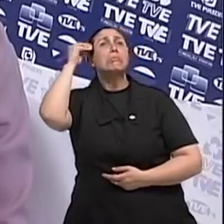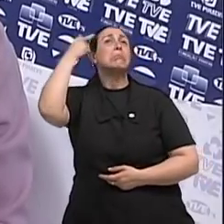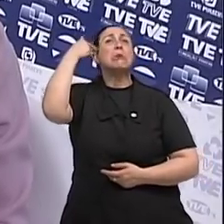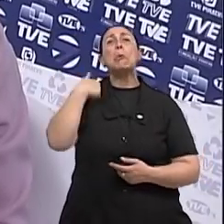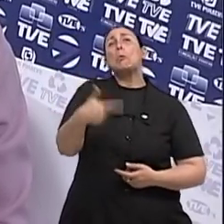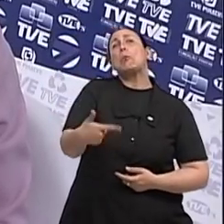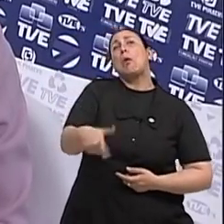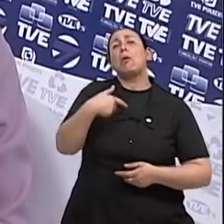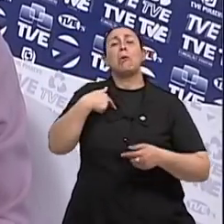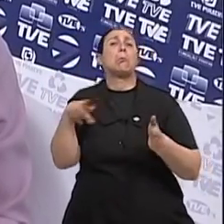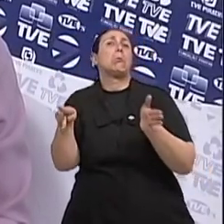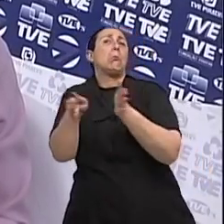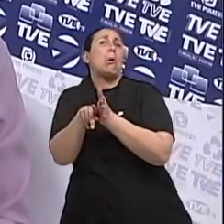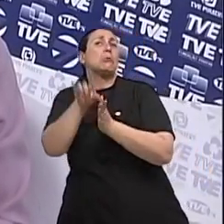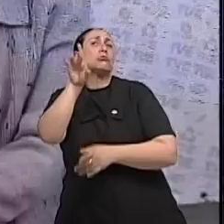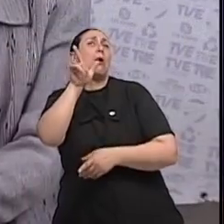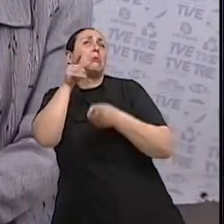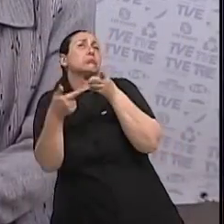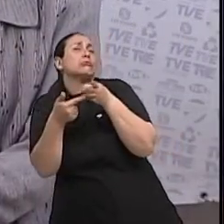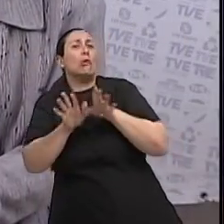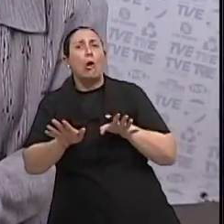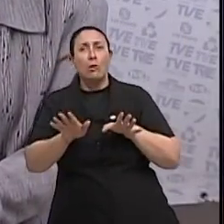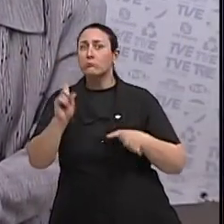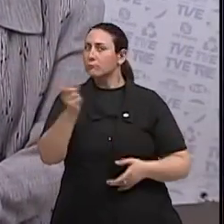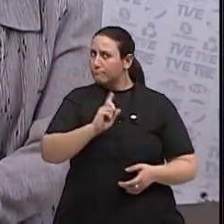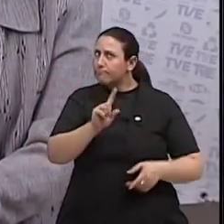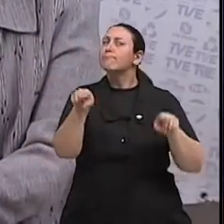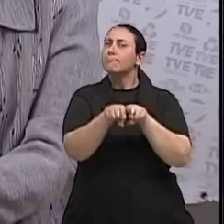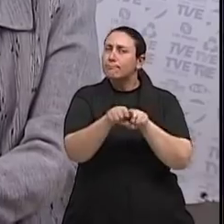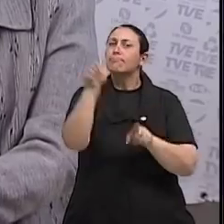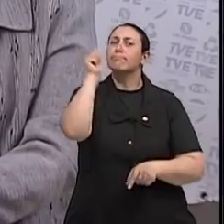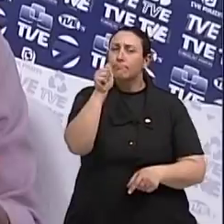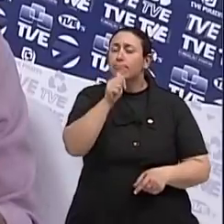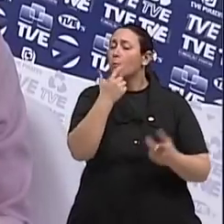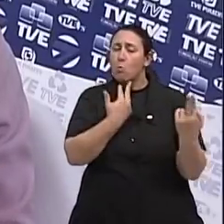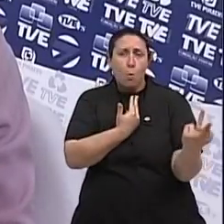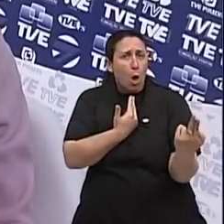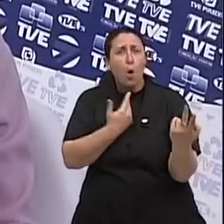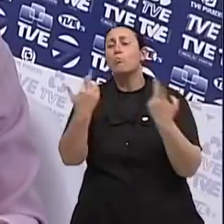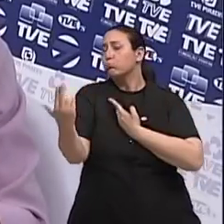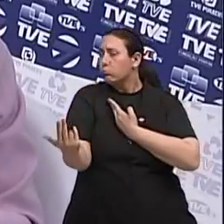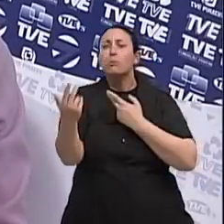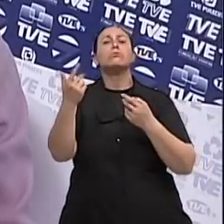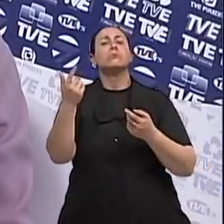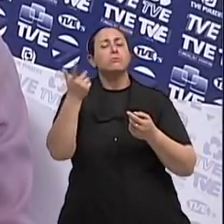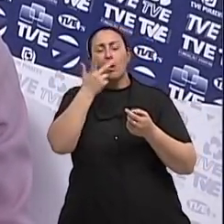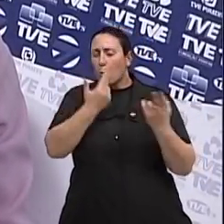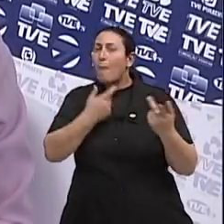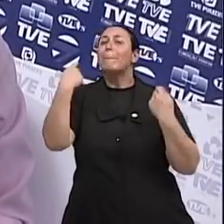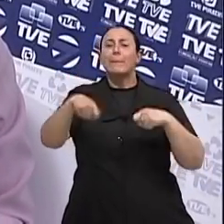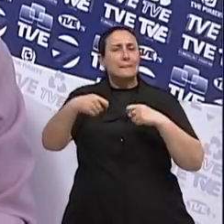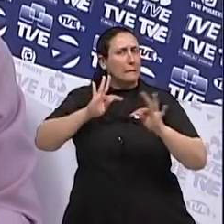nós temos que divulgar esse conhecimento. E não tratado também as mesmas consequências das mulheres. Mesmas consequências, o mesmo